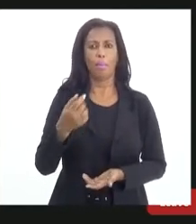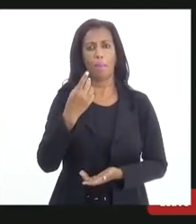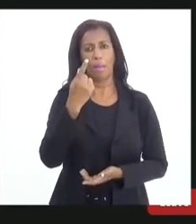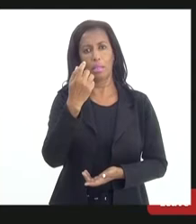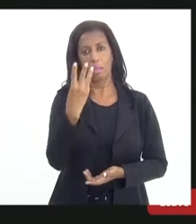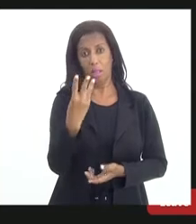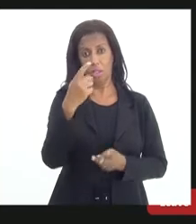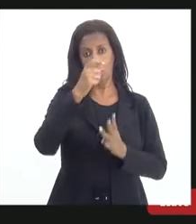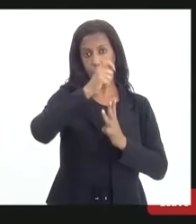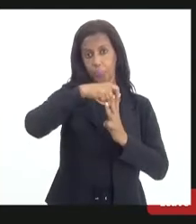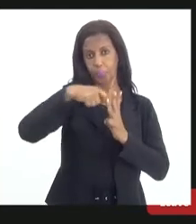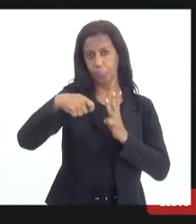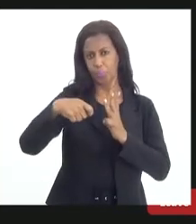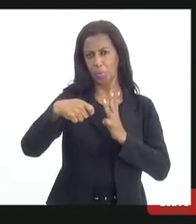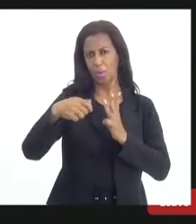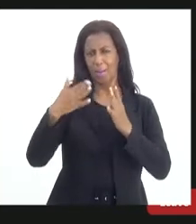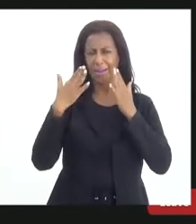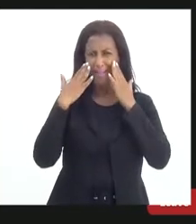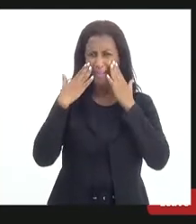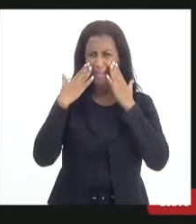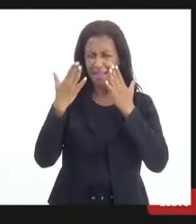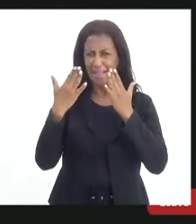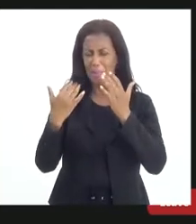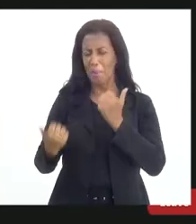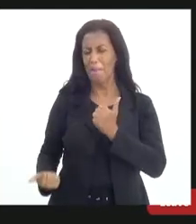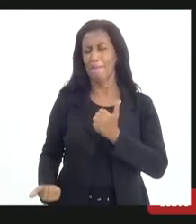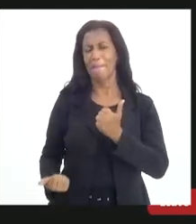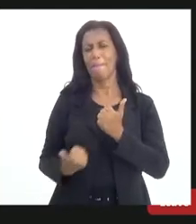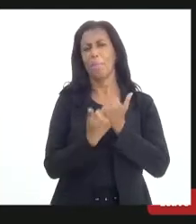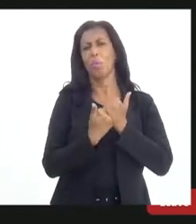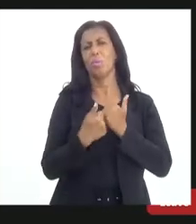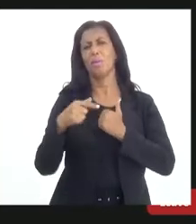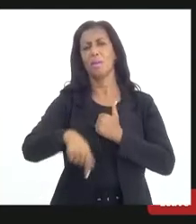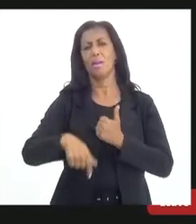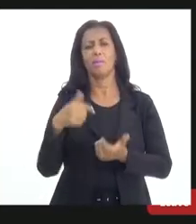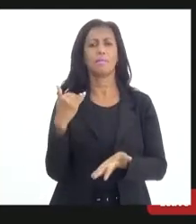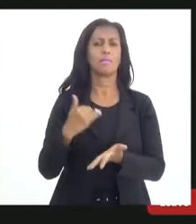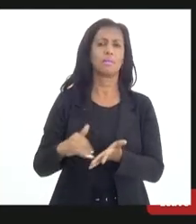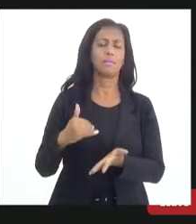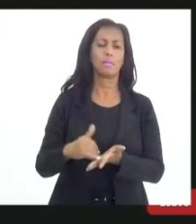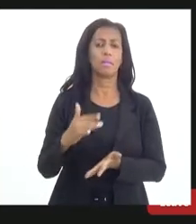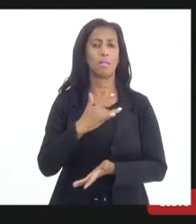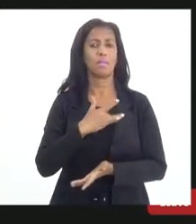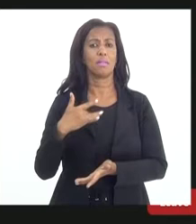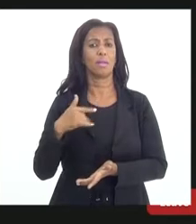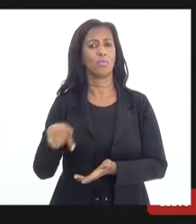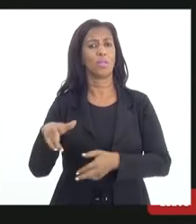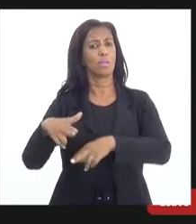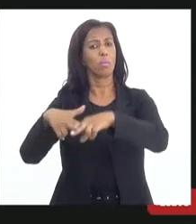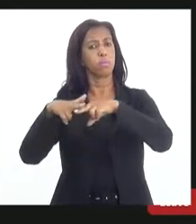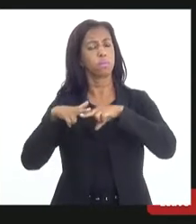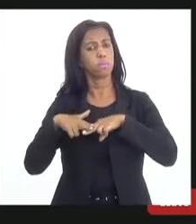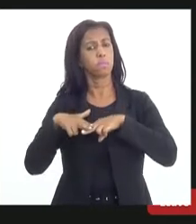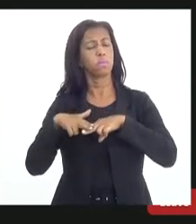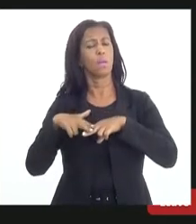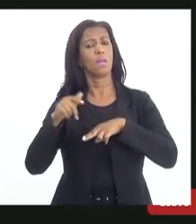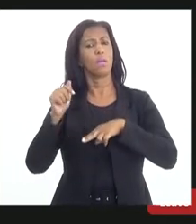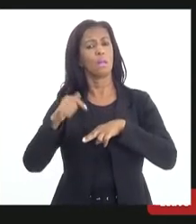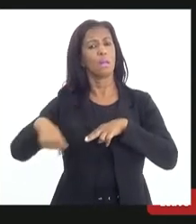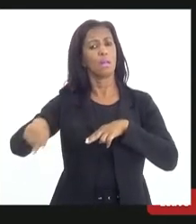meses, manifestar o total apoio dessa Secretaria de Saúde às causas e à